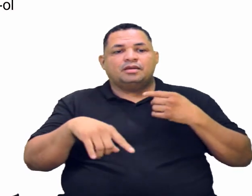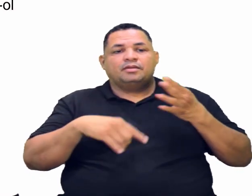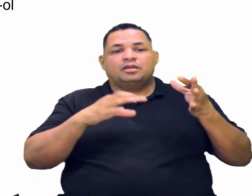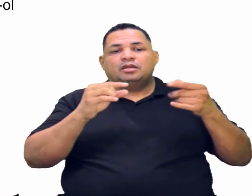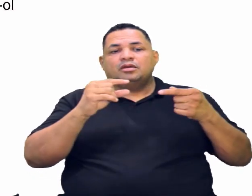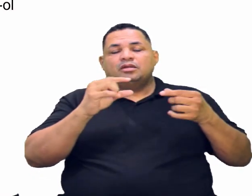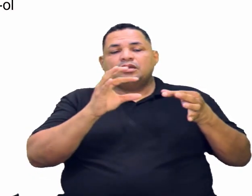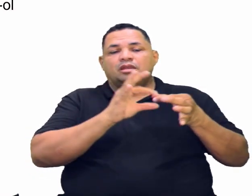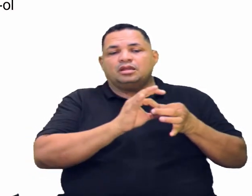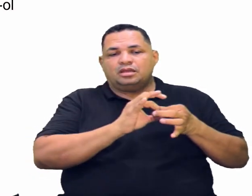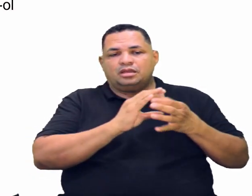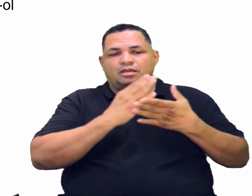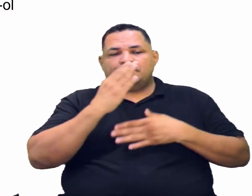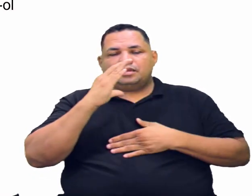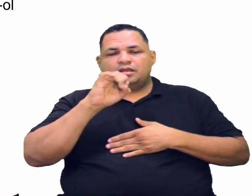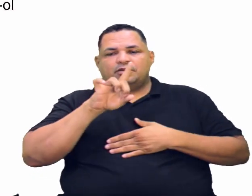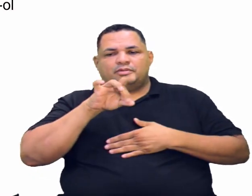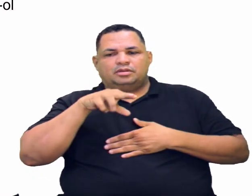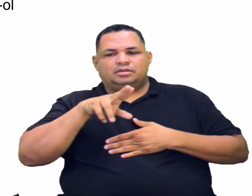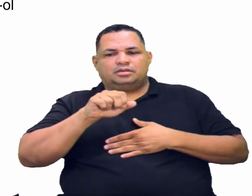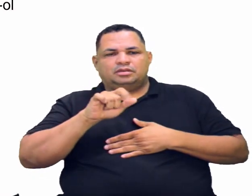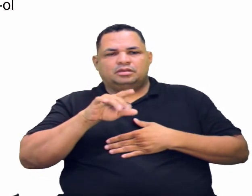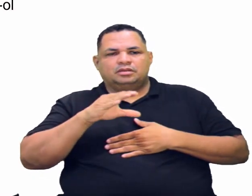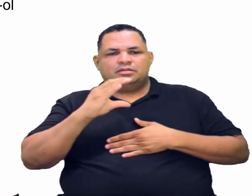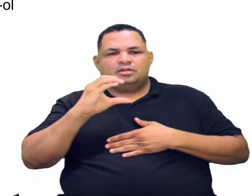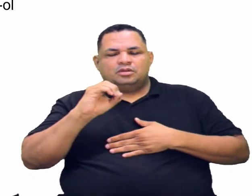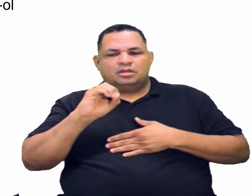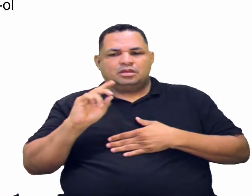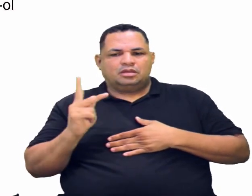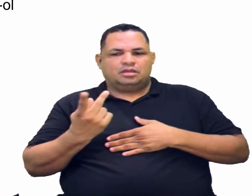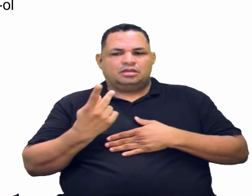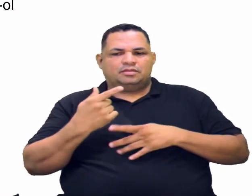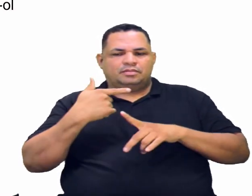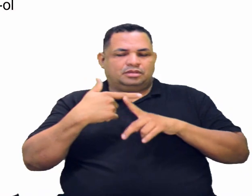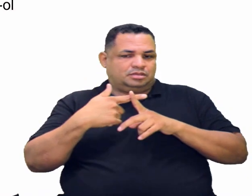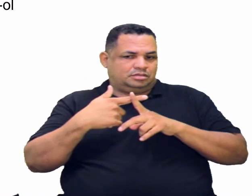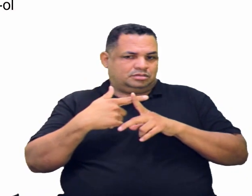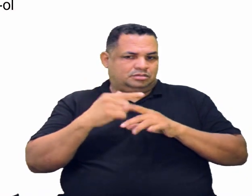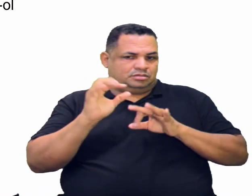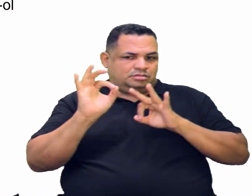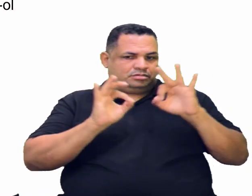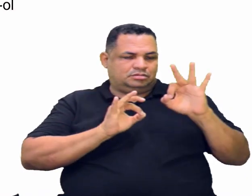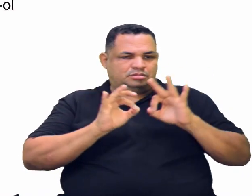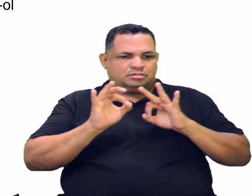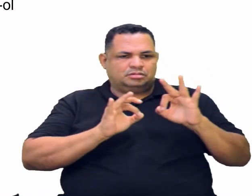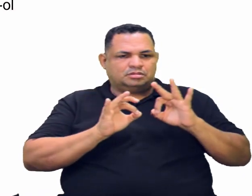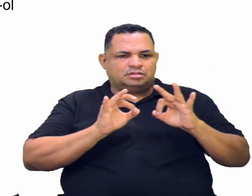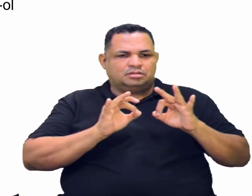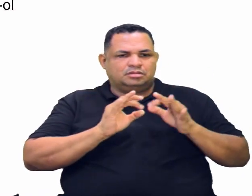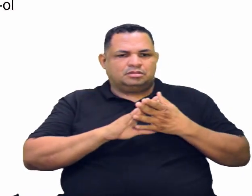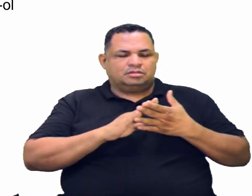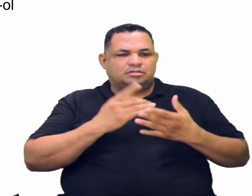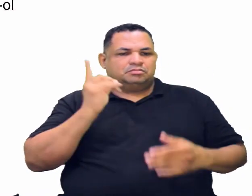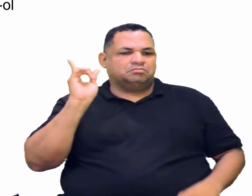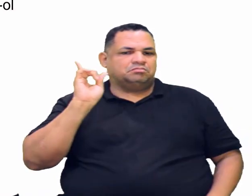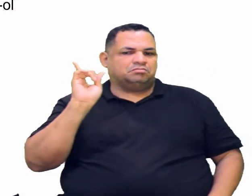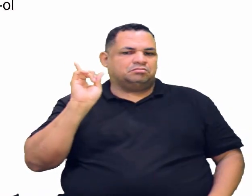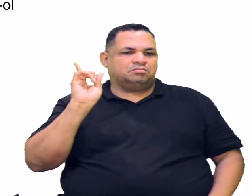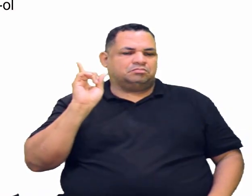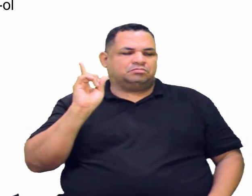carbonila. E quando ele se ligar ao carbono da carbonila, que vai ficar assim, ele vai vir para cá.